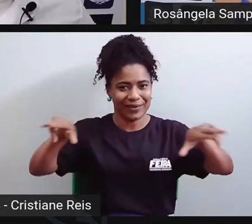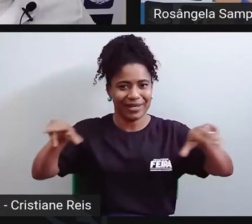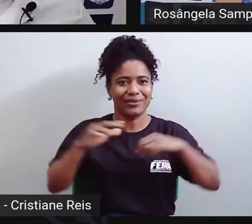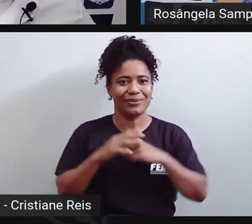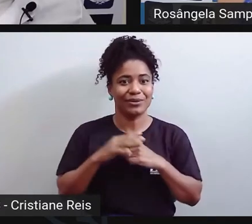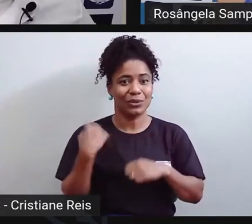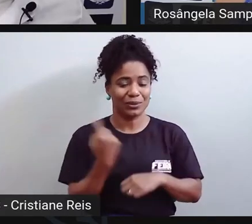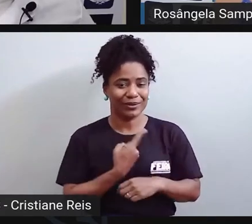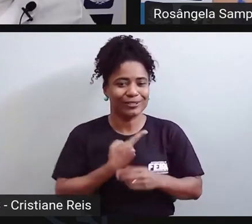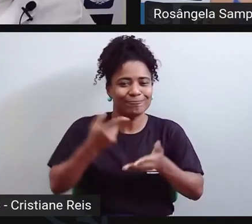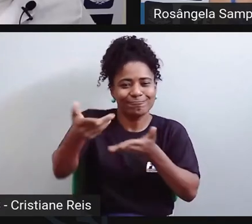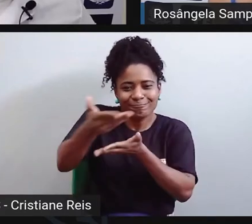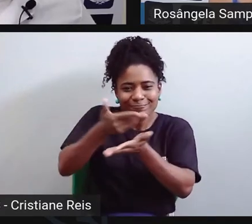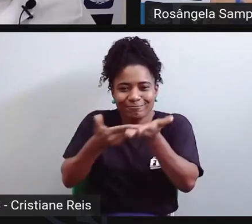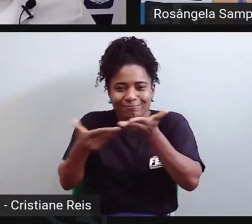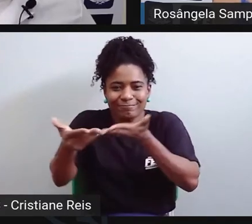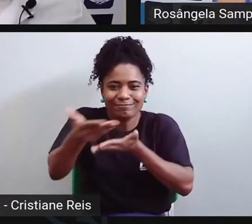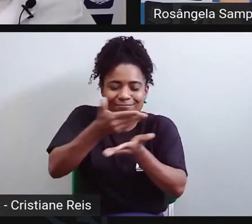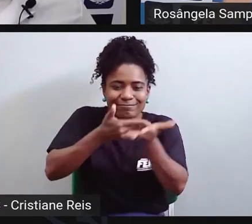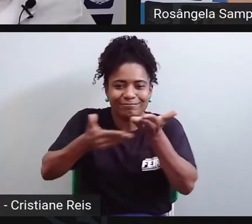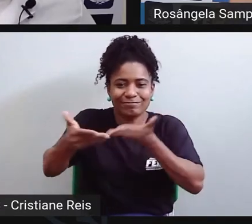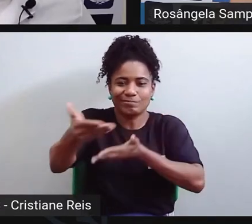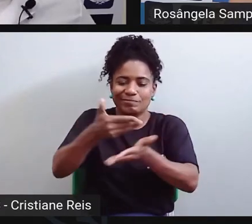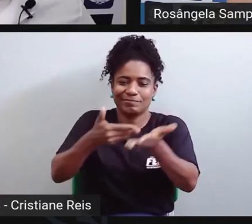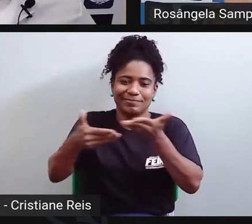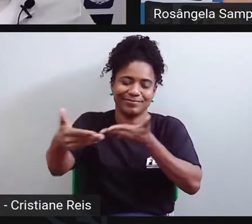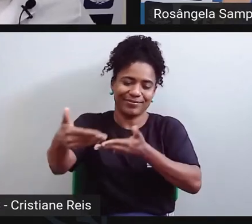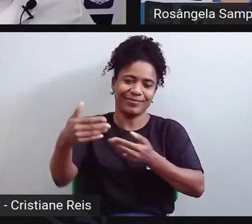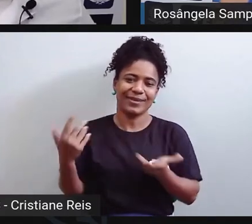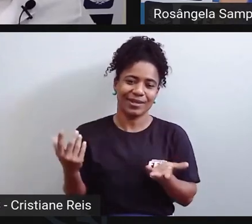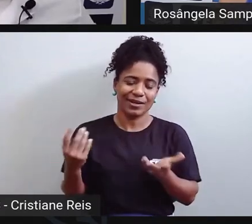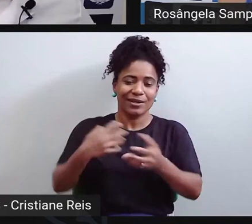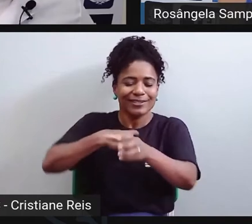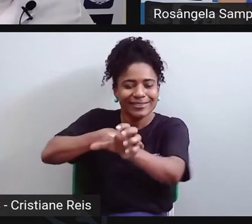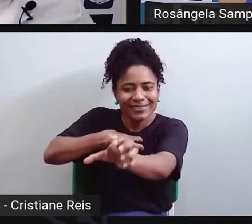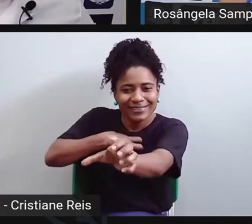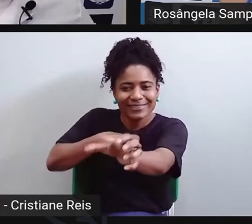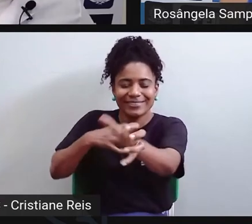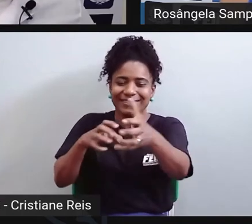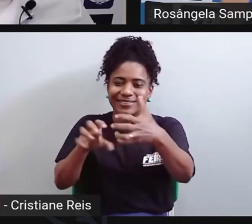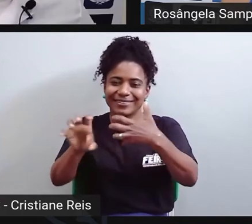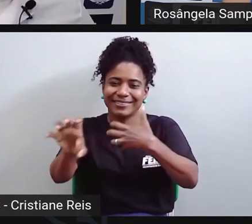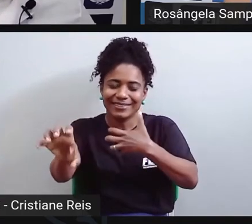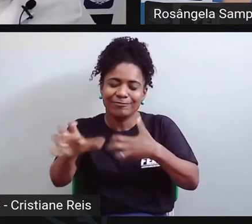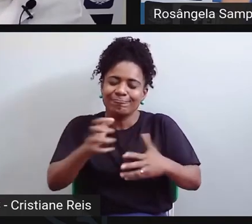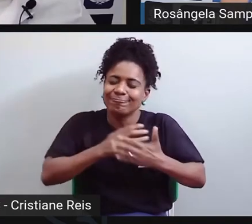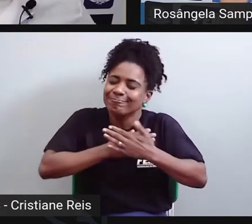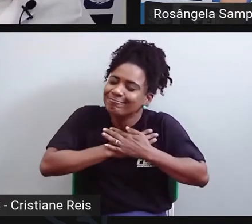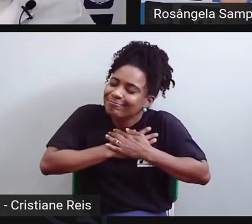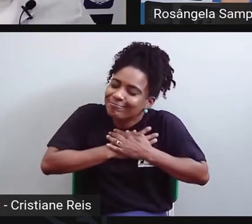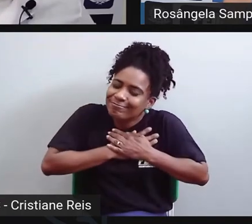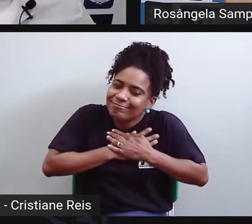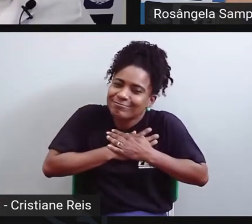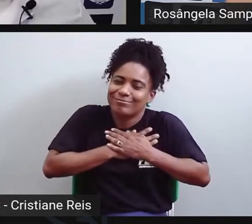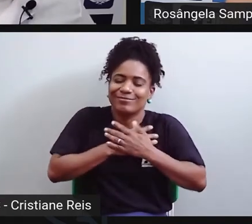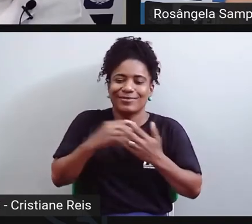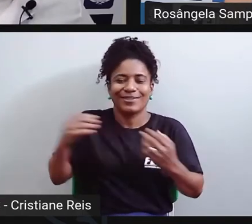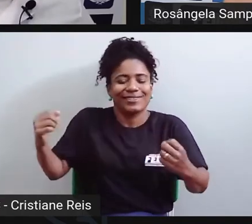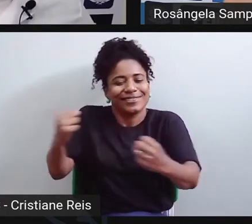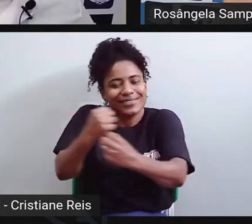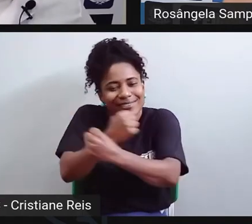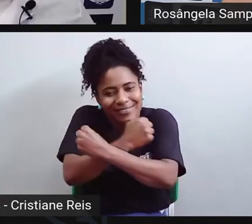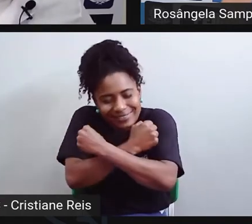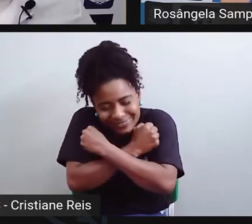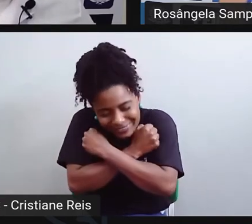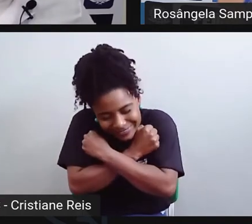o outro, que a gente passe mais a demonstrar a nossa afetividade ao outro, né, abraçar o outro, estar